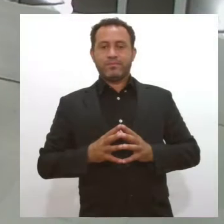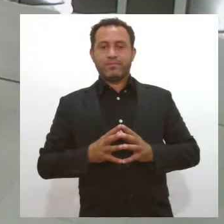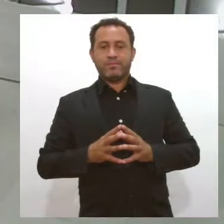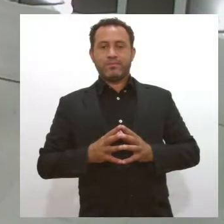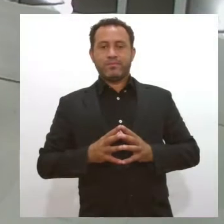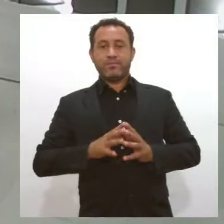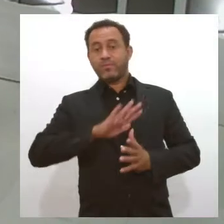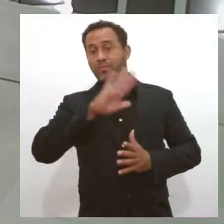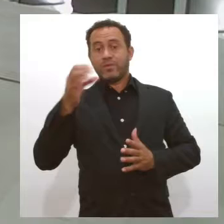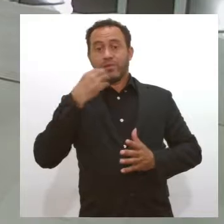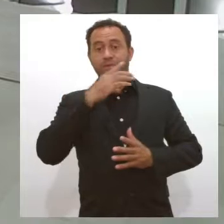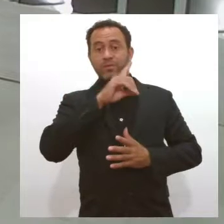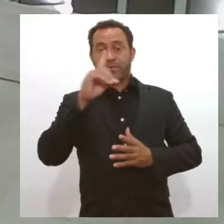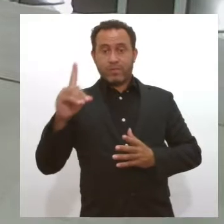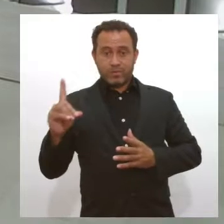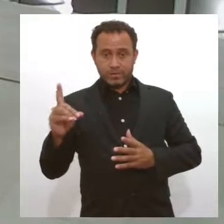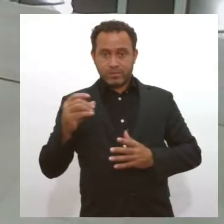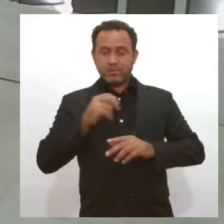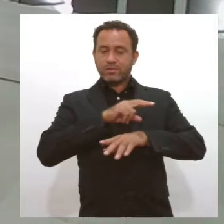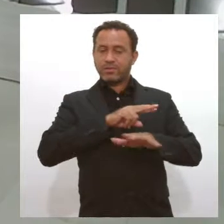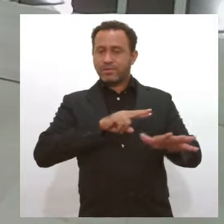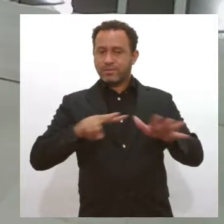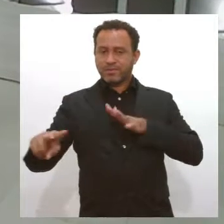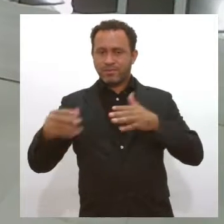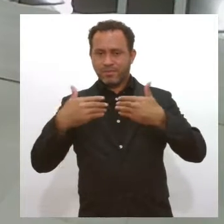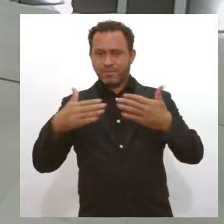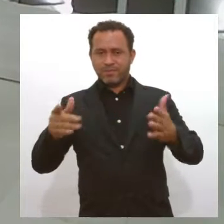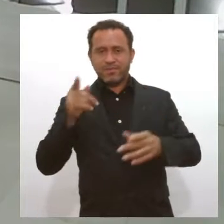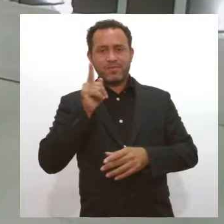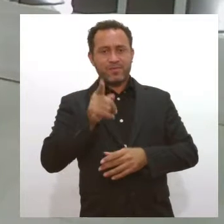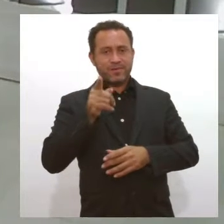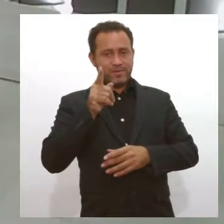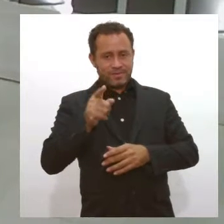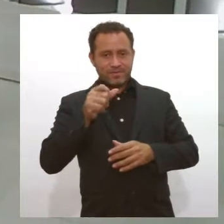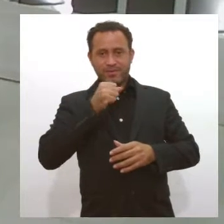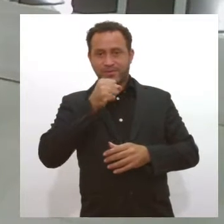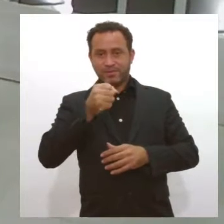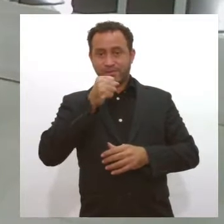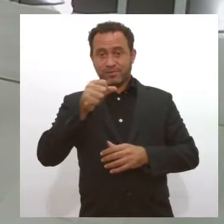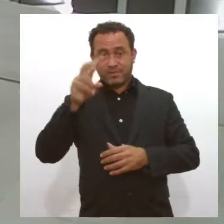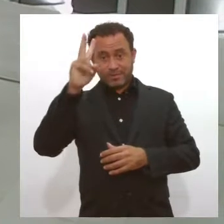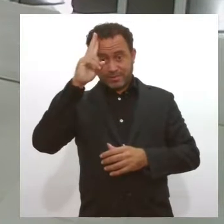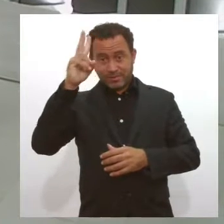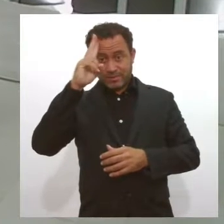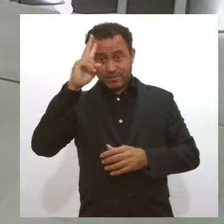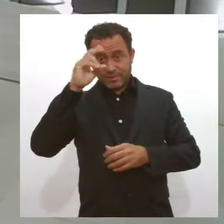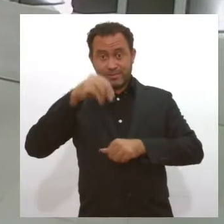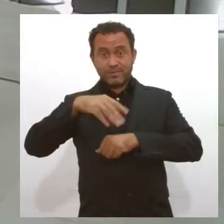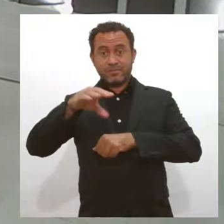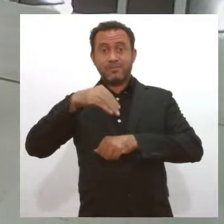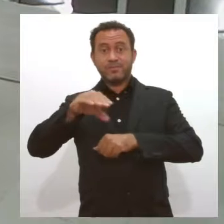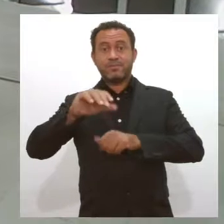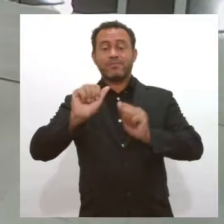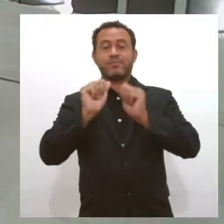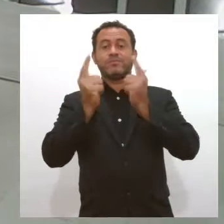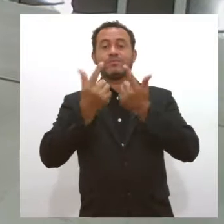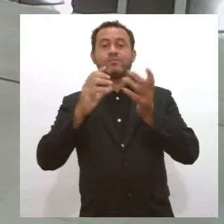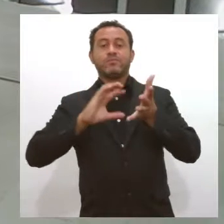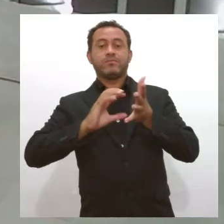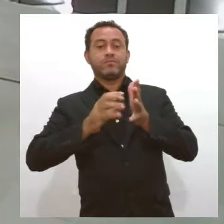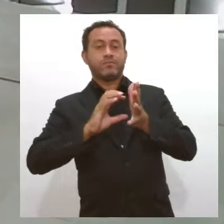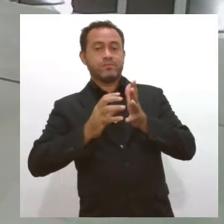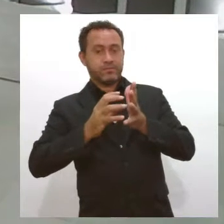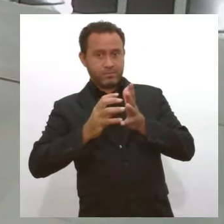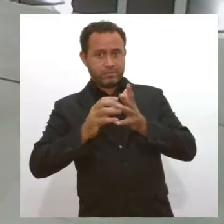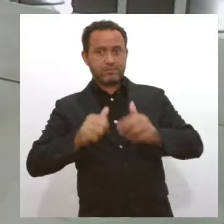Olá, muito bom dia, um excelente início de semana e começamos o Jornal desta segunda-feira com as informações do Parlamento Sergipano.